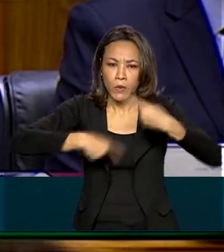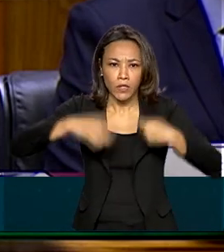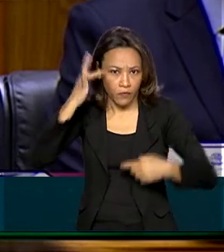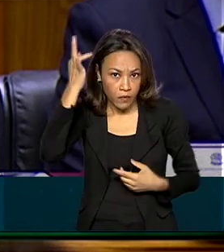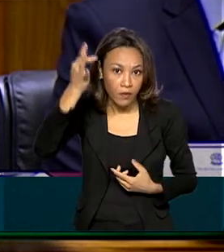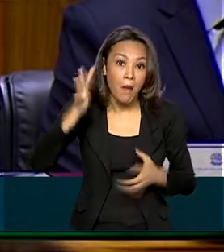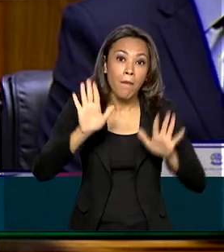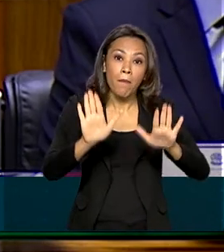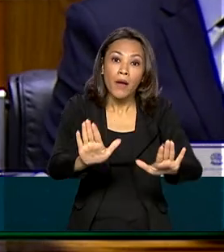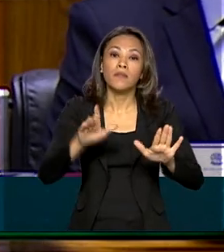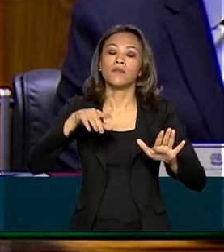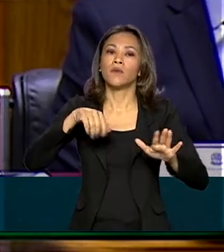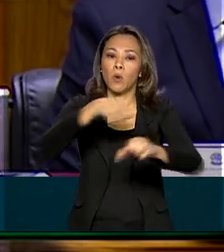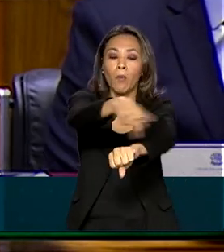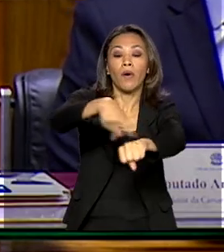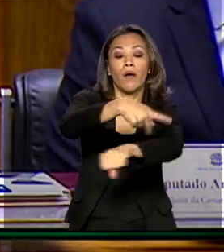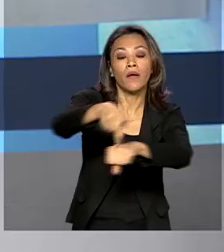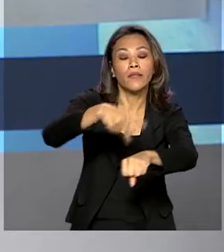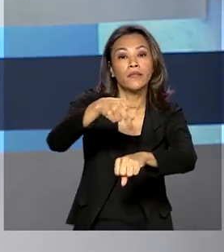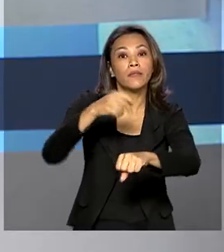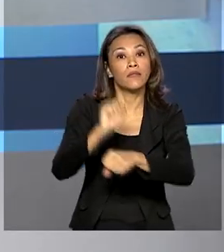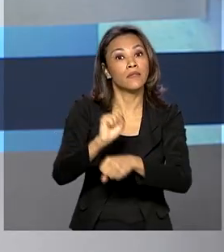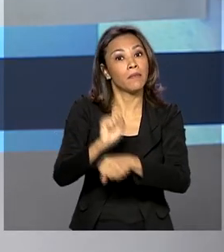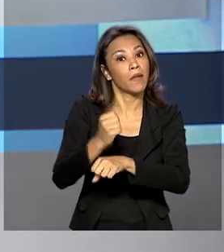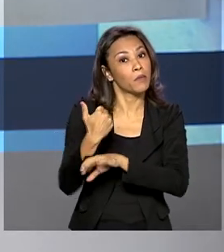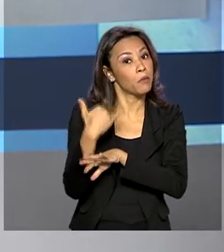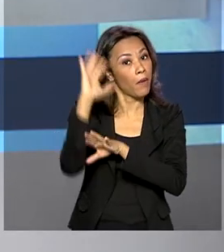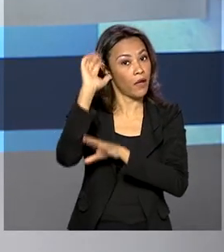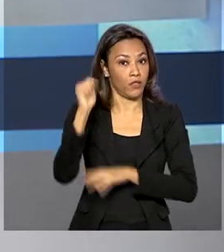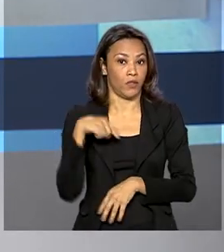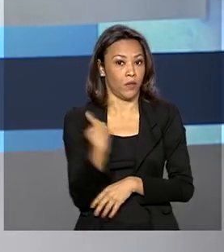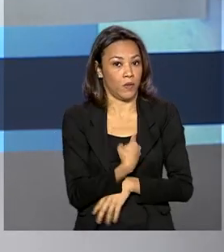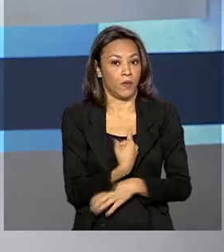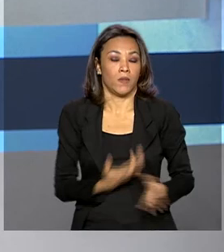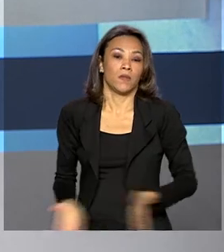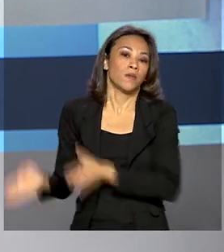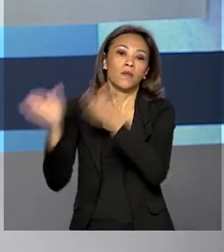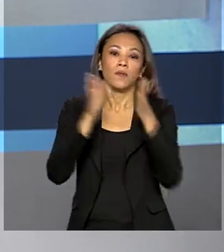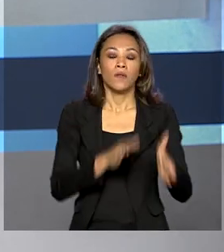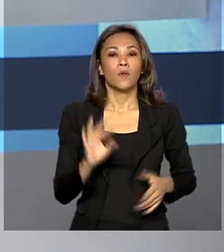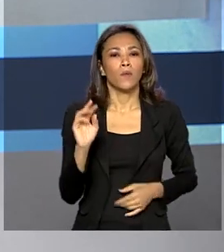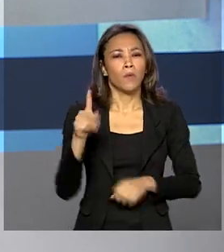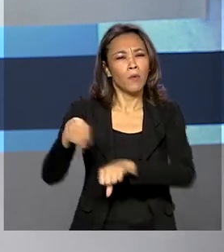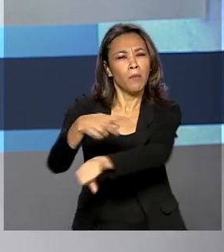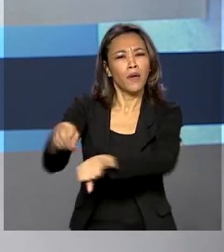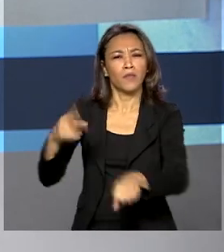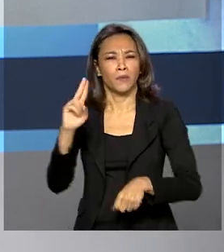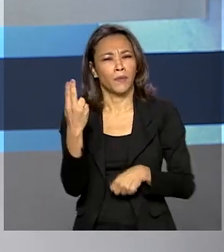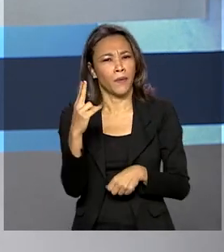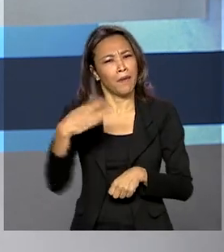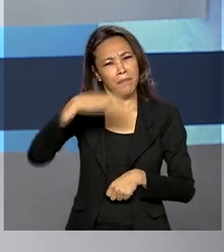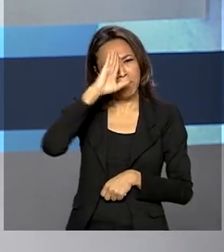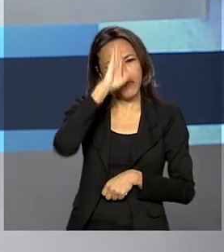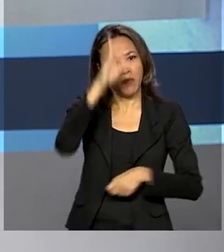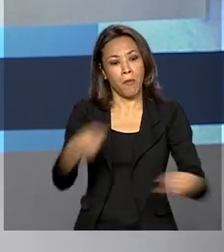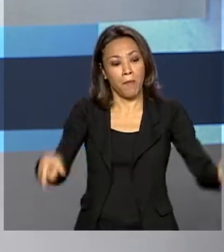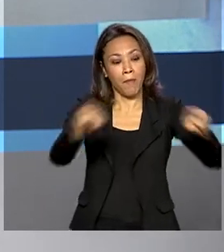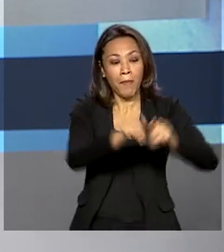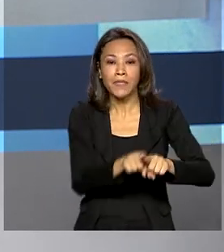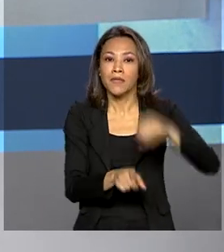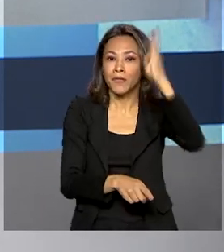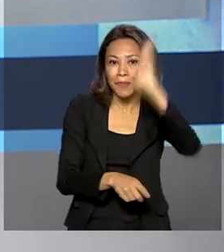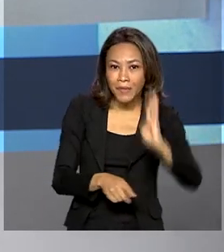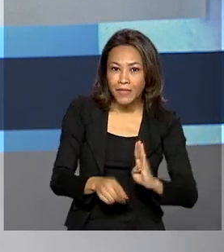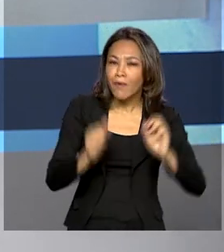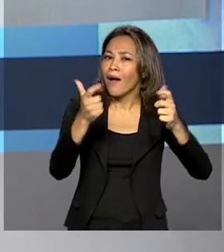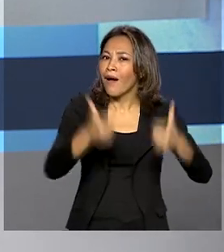espera muito mais de nós. O Uruguai é um dos principais parceiros comerciais do Brasil na América